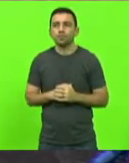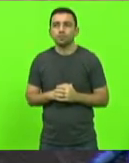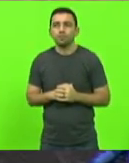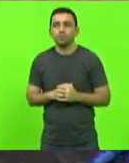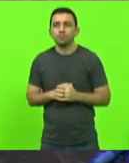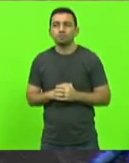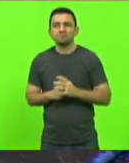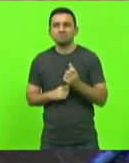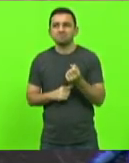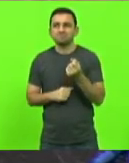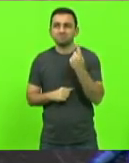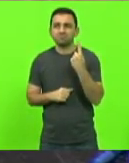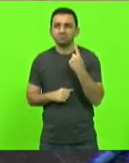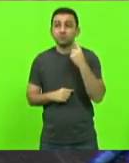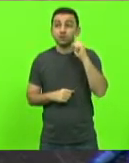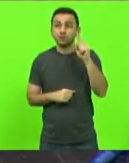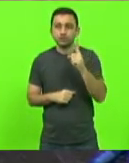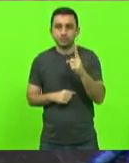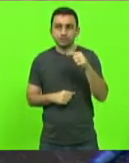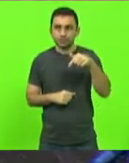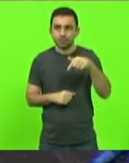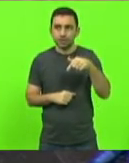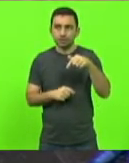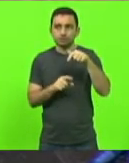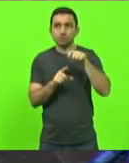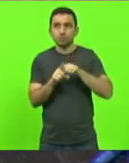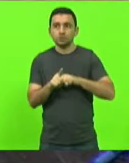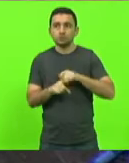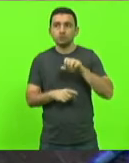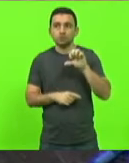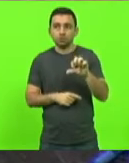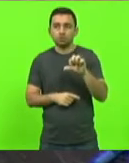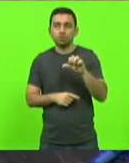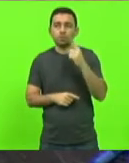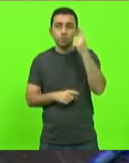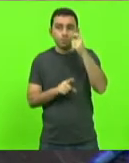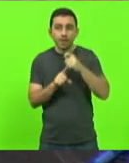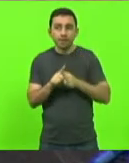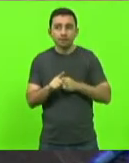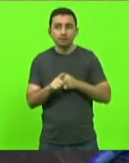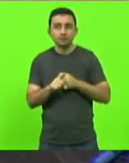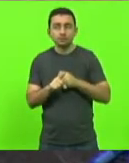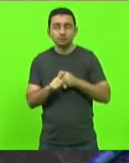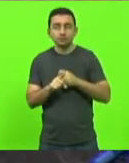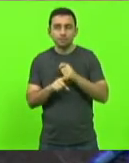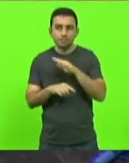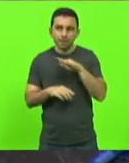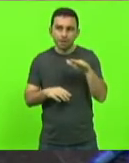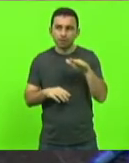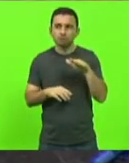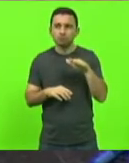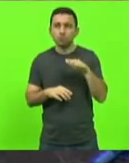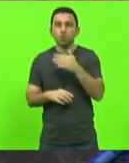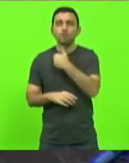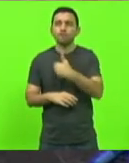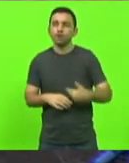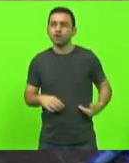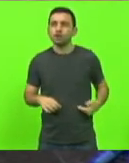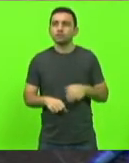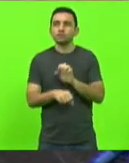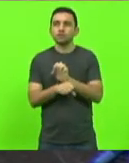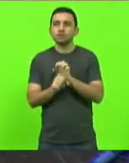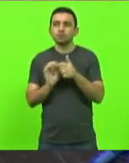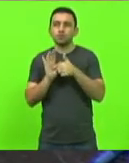Estranhamente, já no dia 17 de nove, um mês e meio, praticamente dois meses depois, o governo do Estado apresenta um projeto,